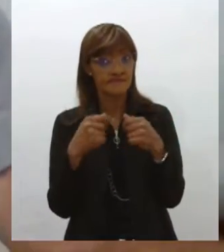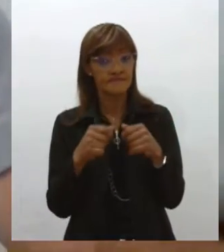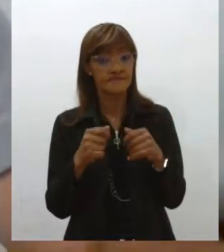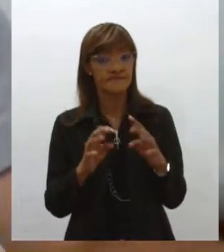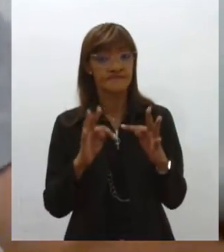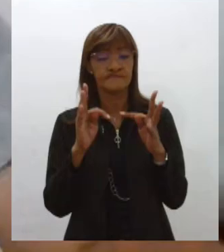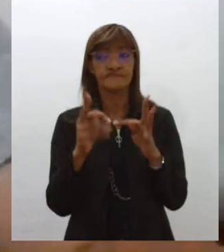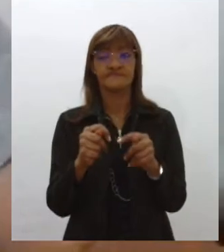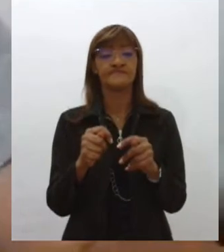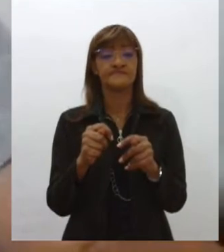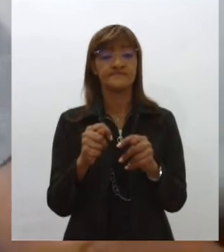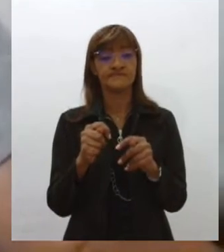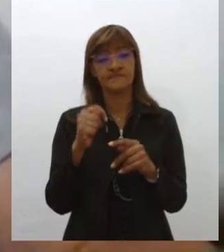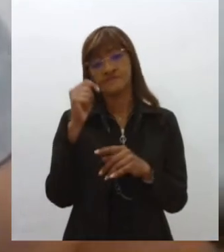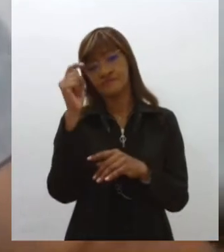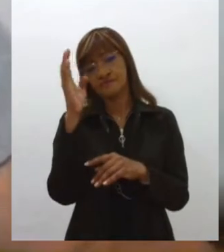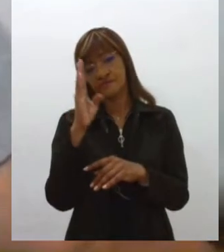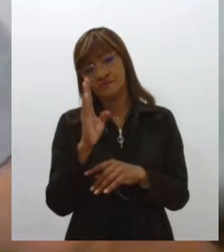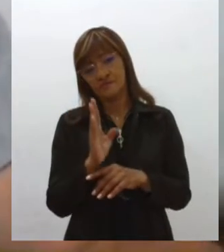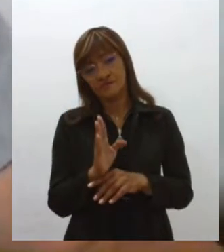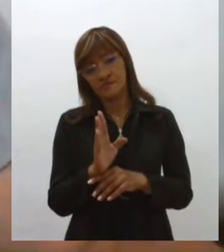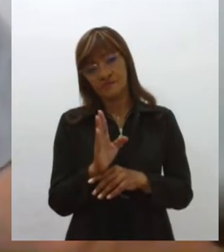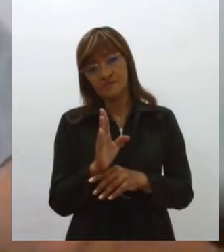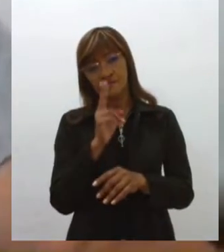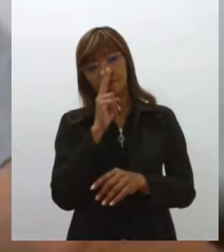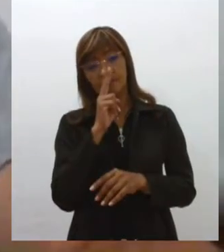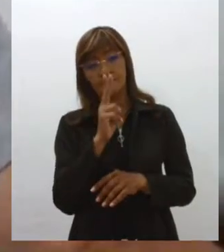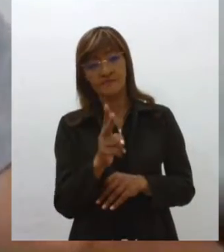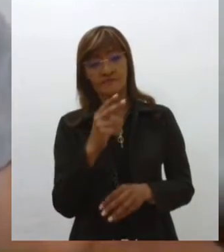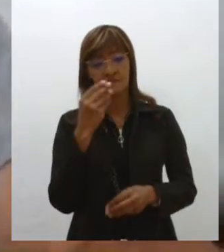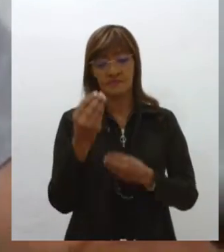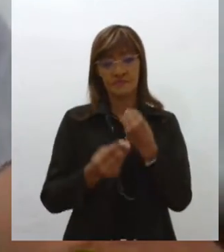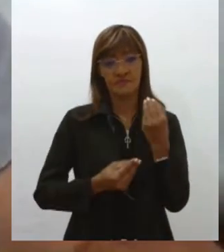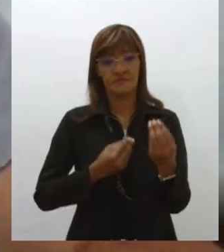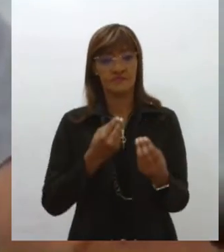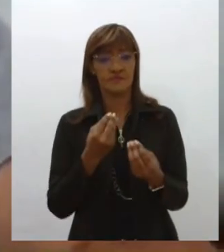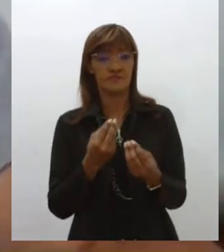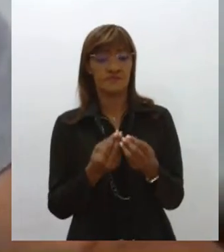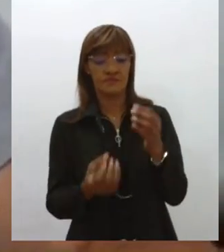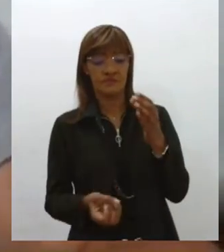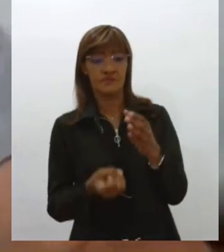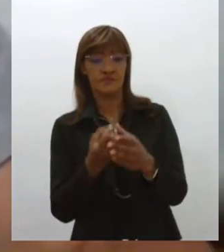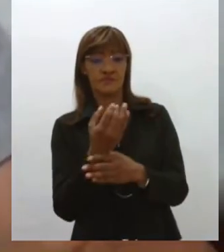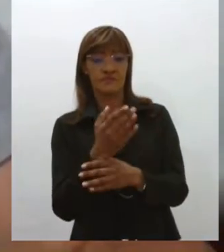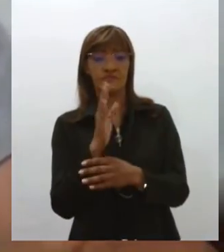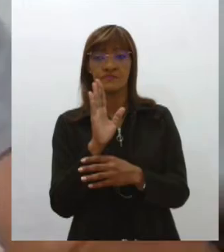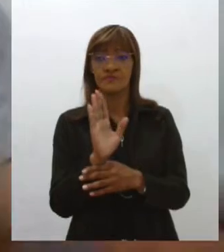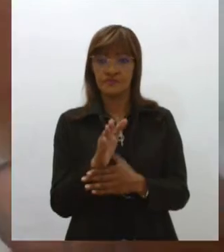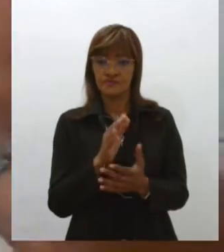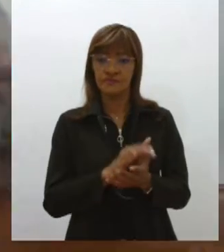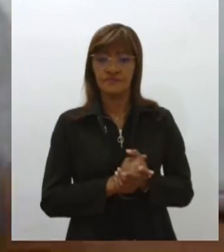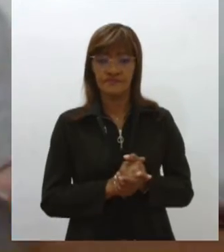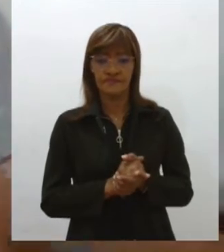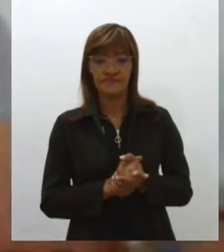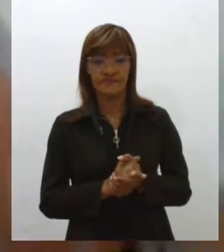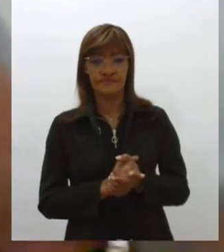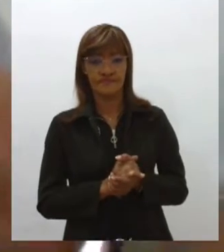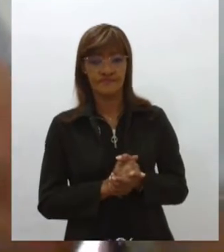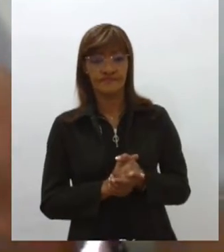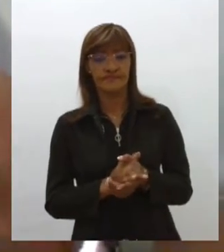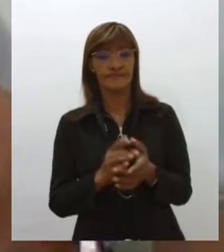autentificar ainda mais aquela República recém-criada, recém-nascida. E também